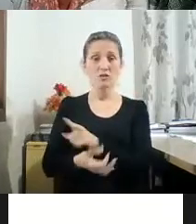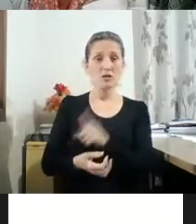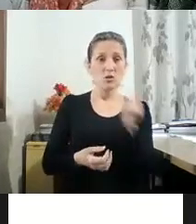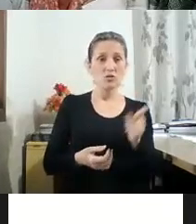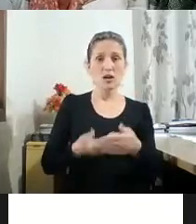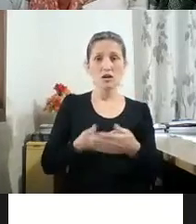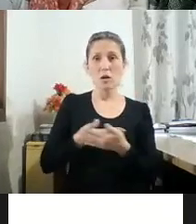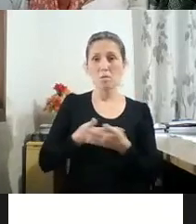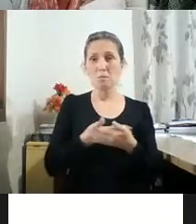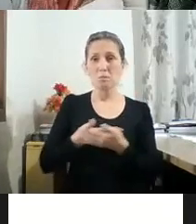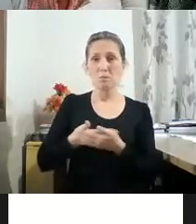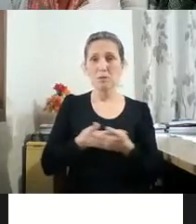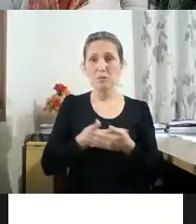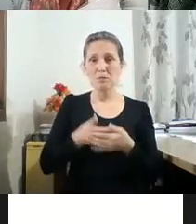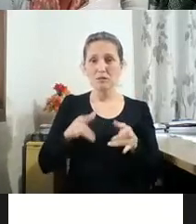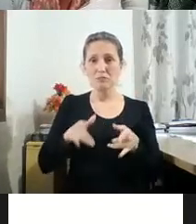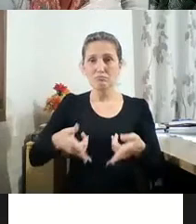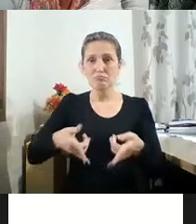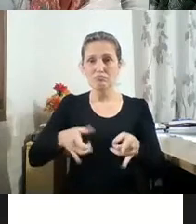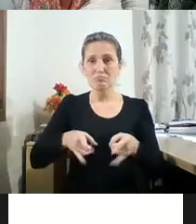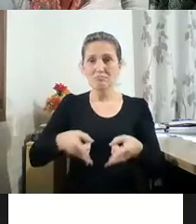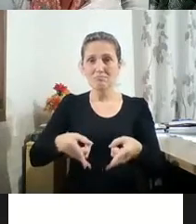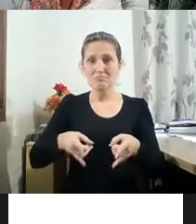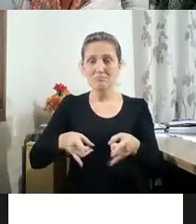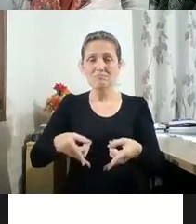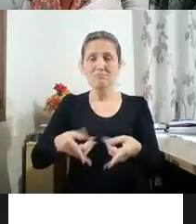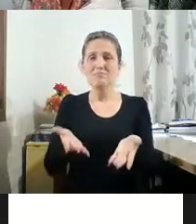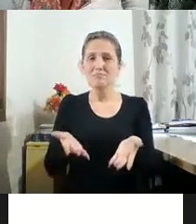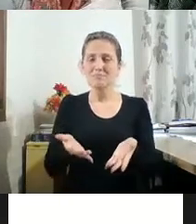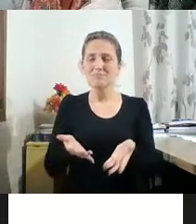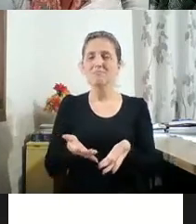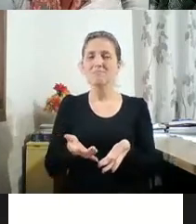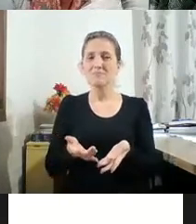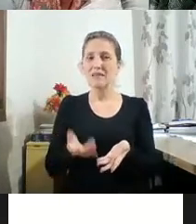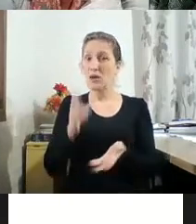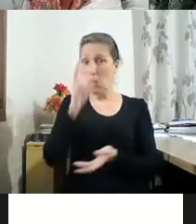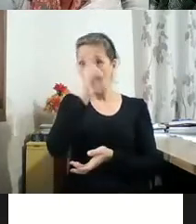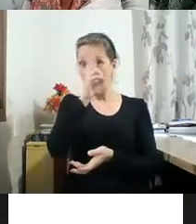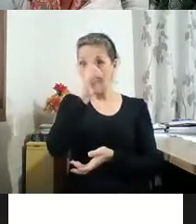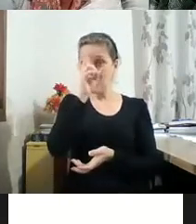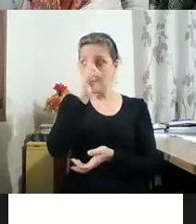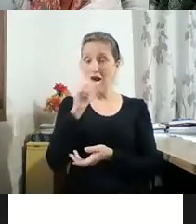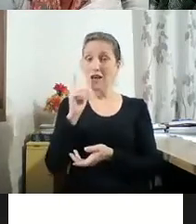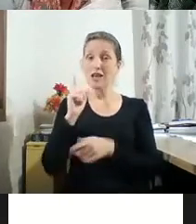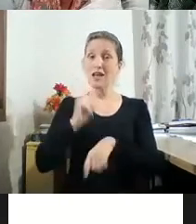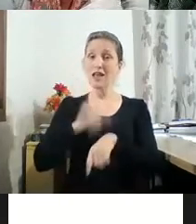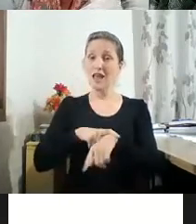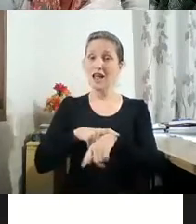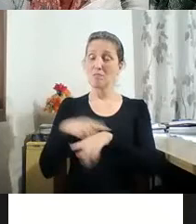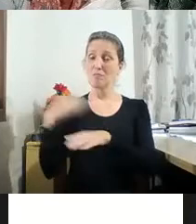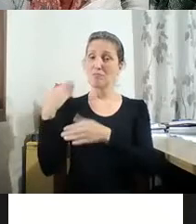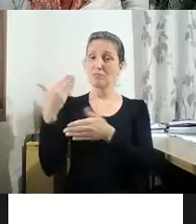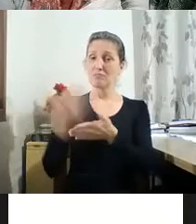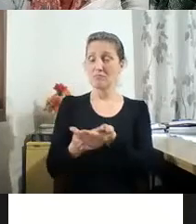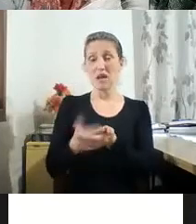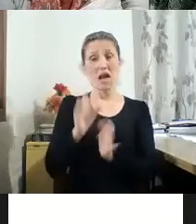Uma história com o tempo. Já traz essas referências. Claro que as interpretações podem ser